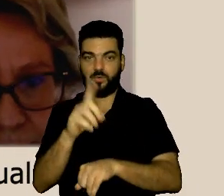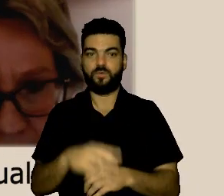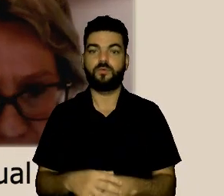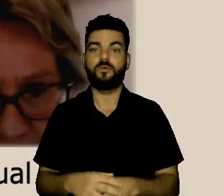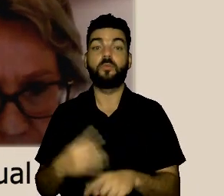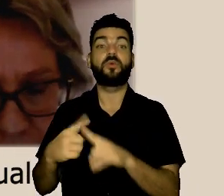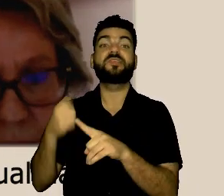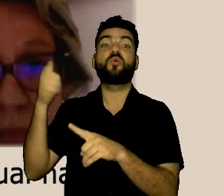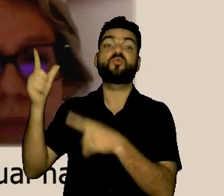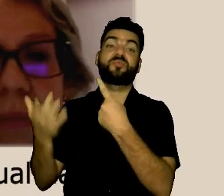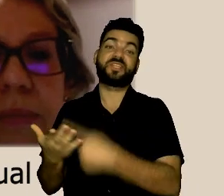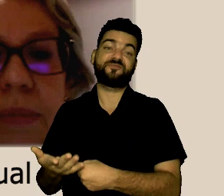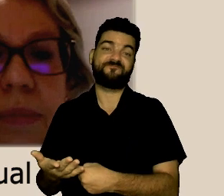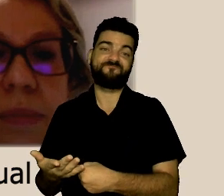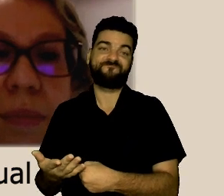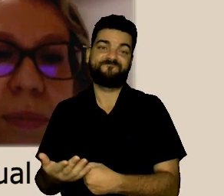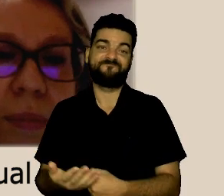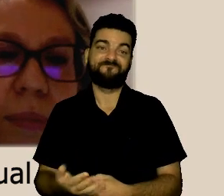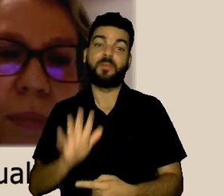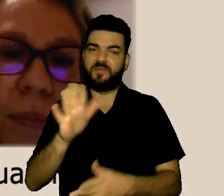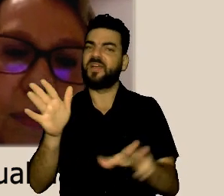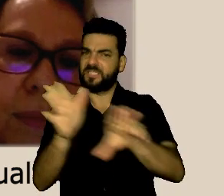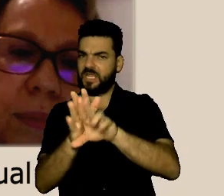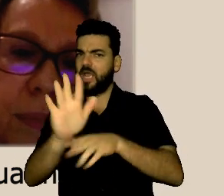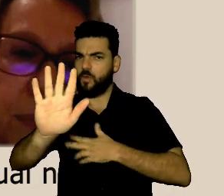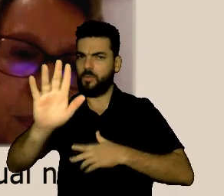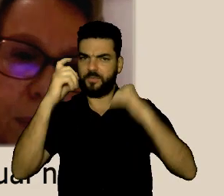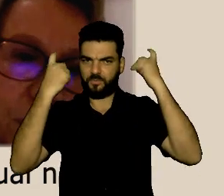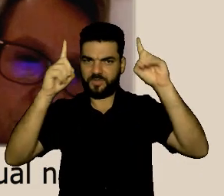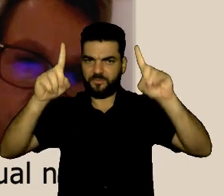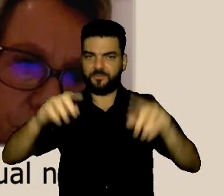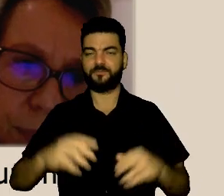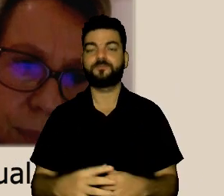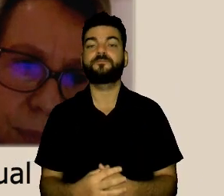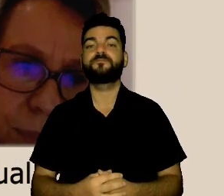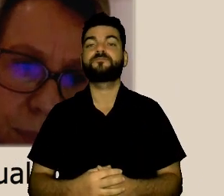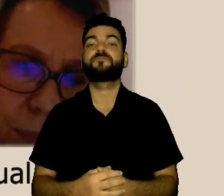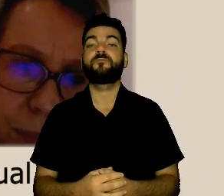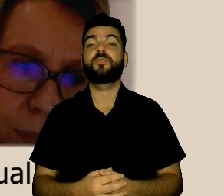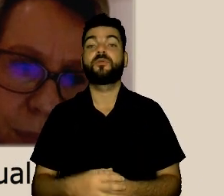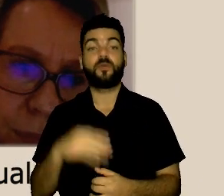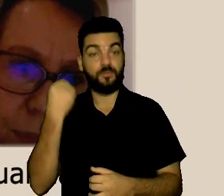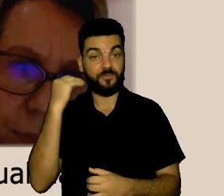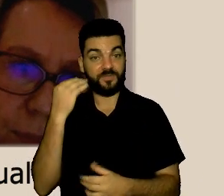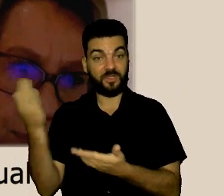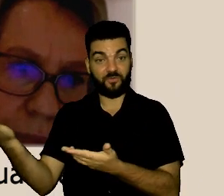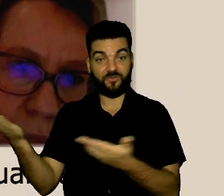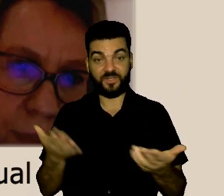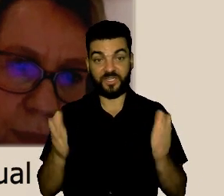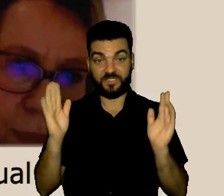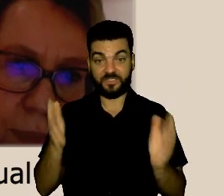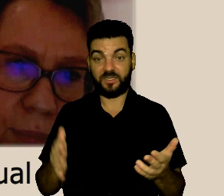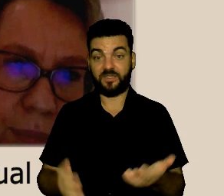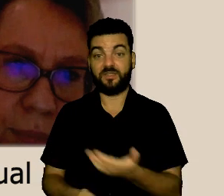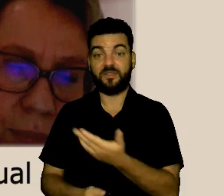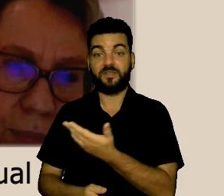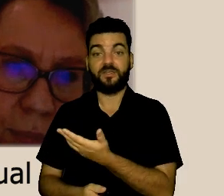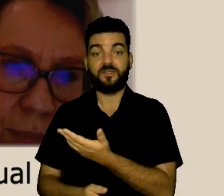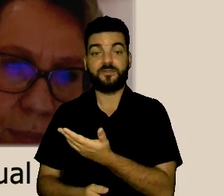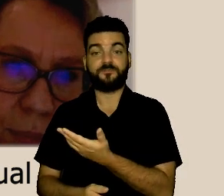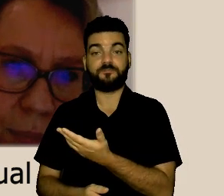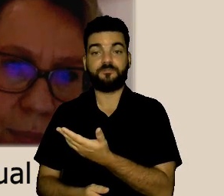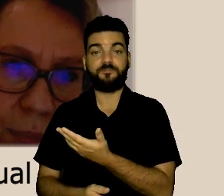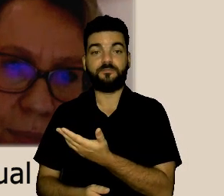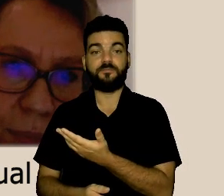sequência. Então, enquanto isso, eu já vou, para iniciarmos o trabalho e ganharmos tempo de discussão,